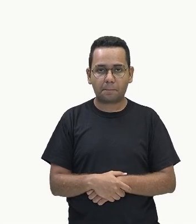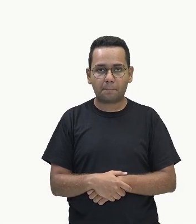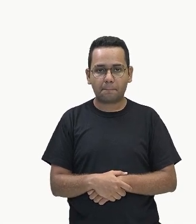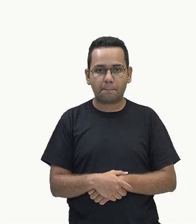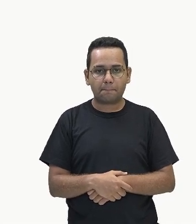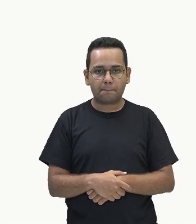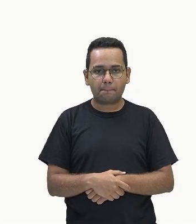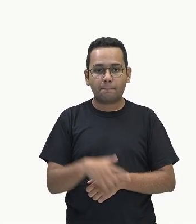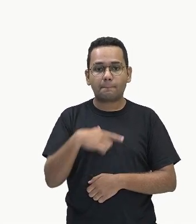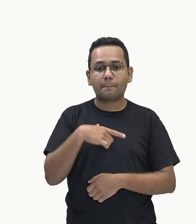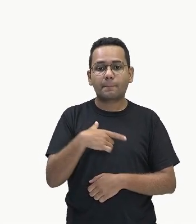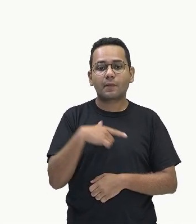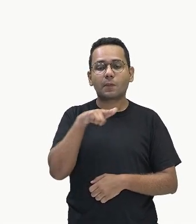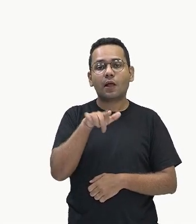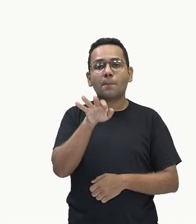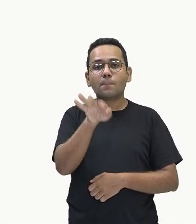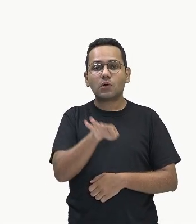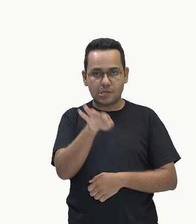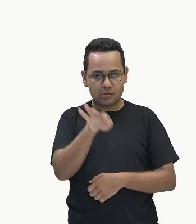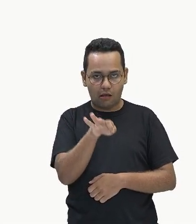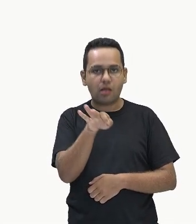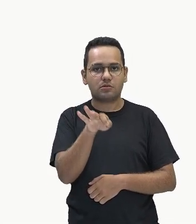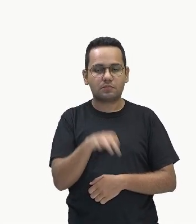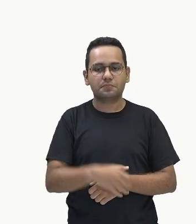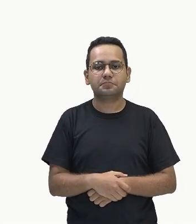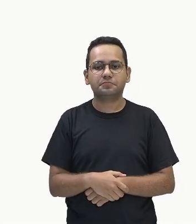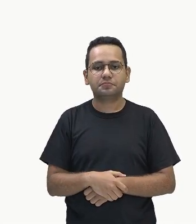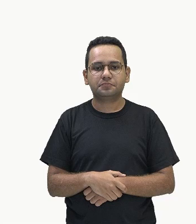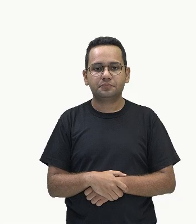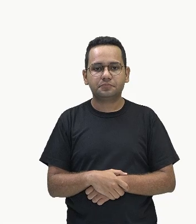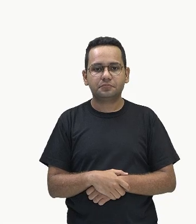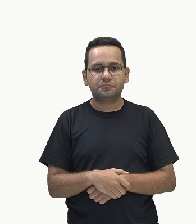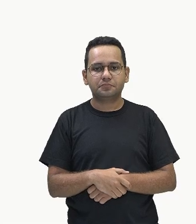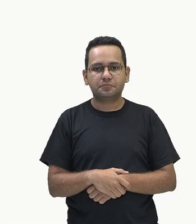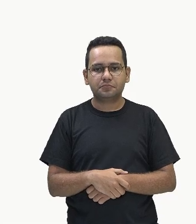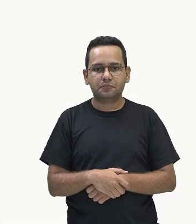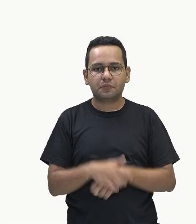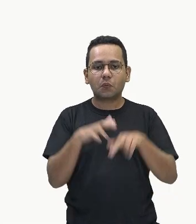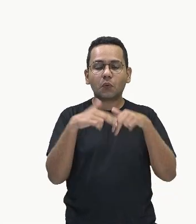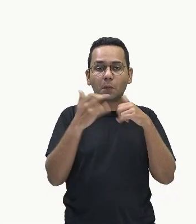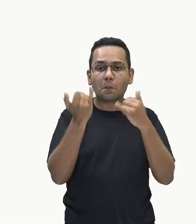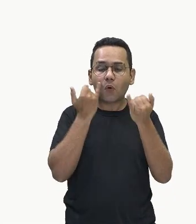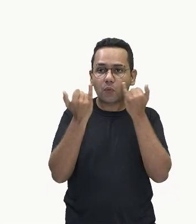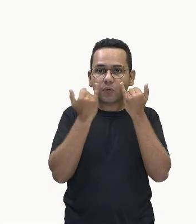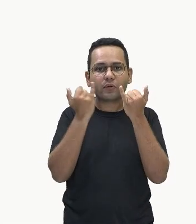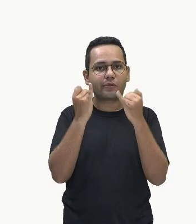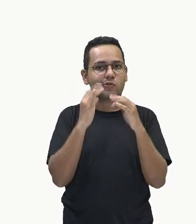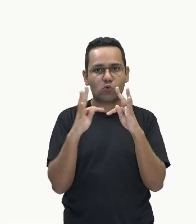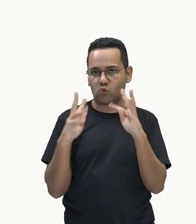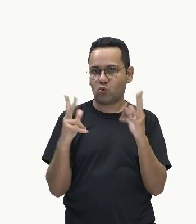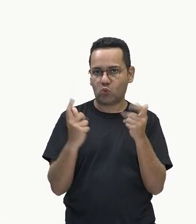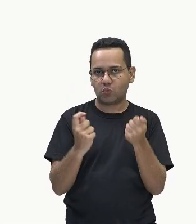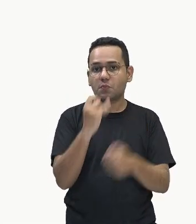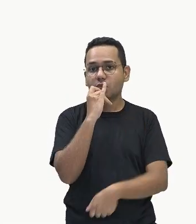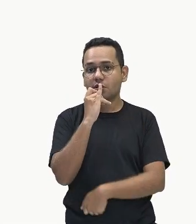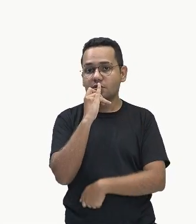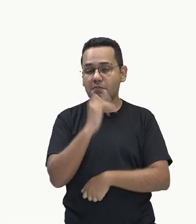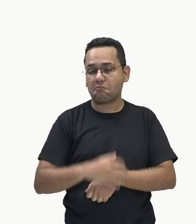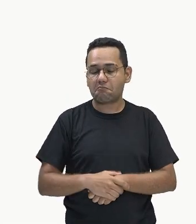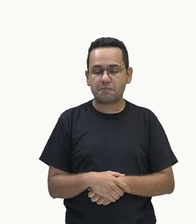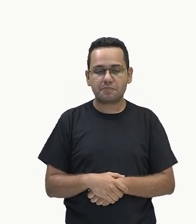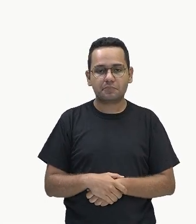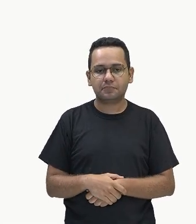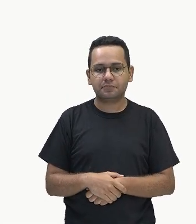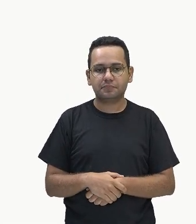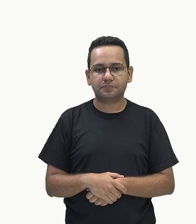porcentagens, tá? Por isso que a gente coloca, né, mostra um componente de um todo. Um exemplo aí de gráficos de